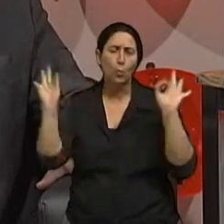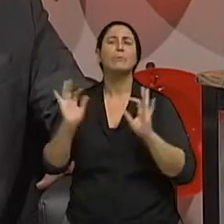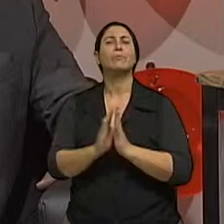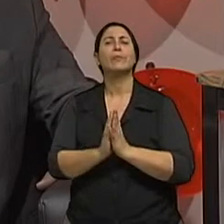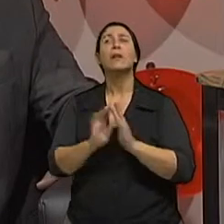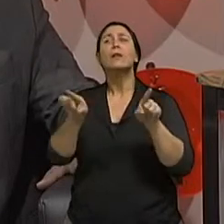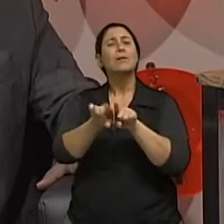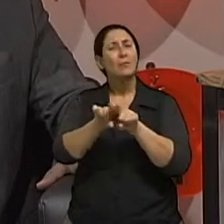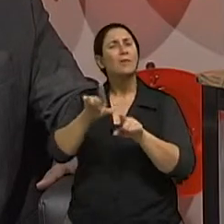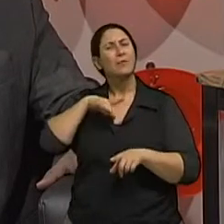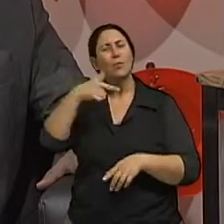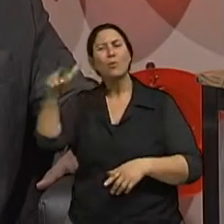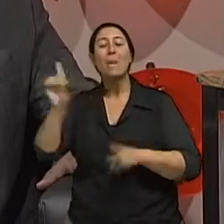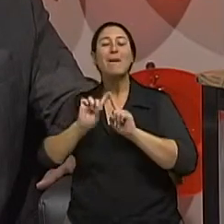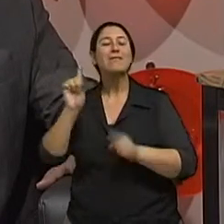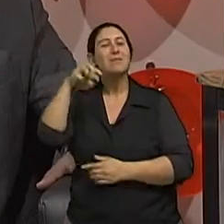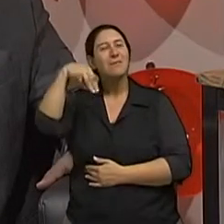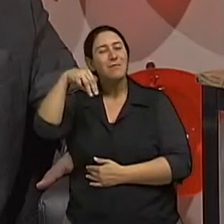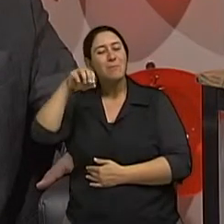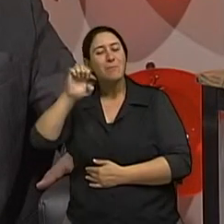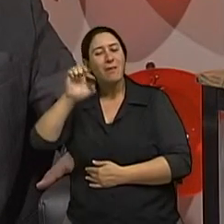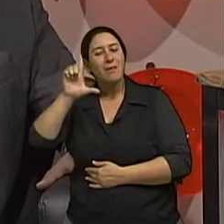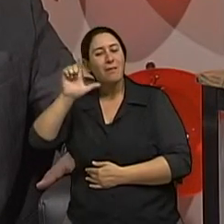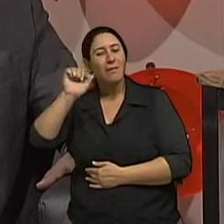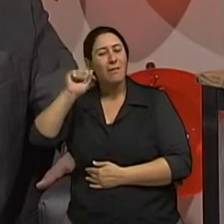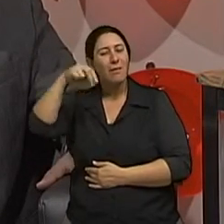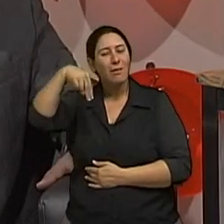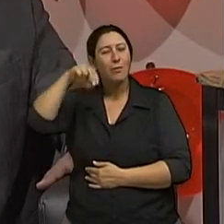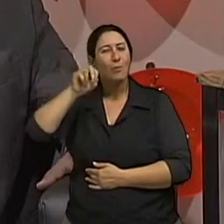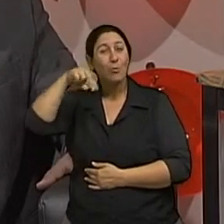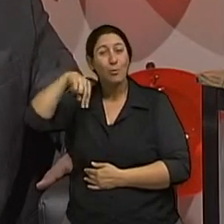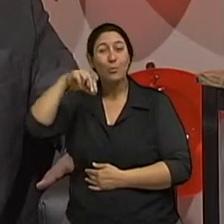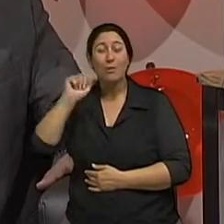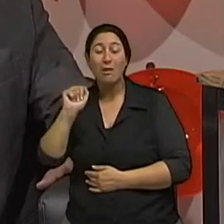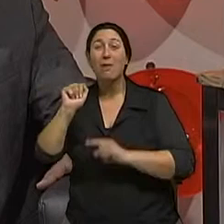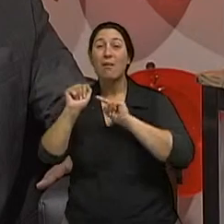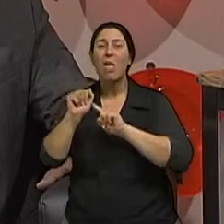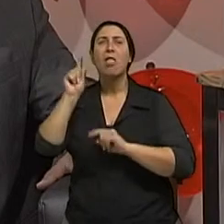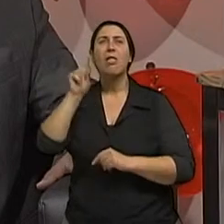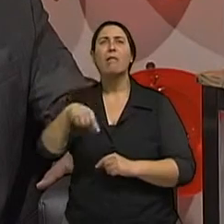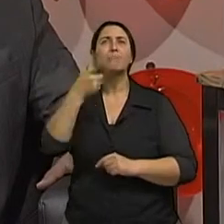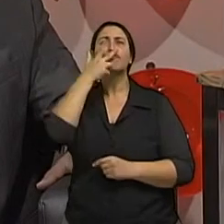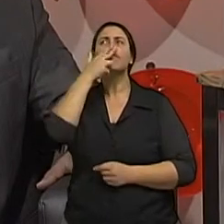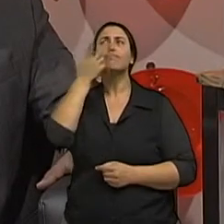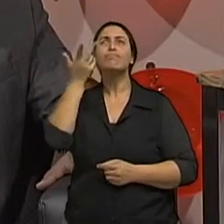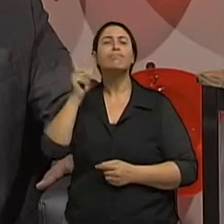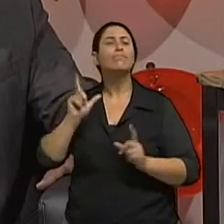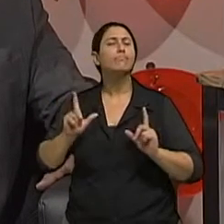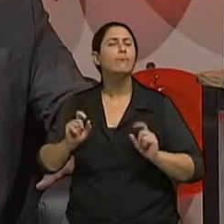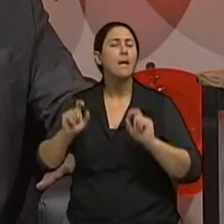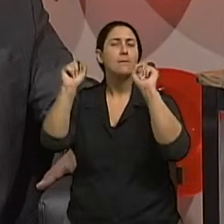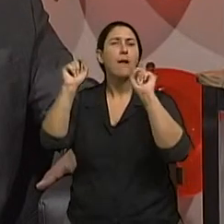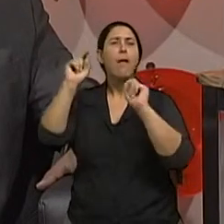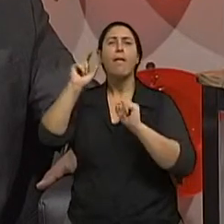frequente. Mas o melanoma dos tumores de pele, dos tipos de câncer de pele, é o com maior potencial